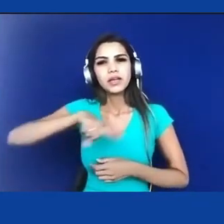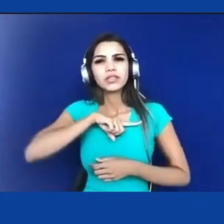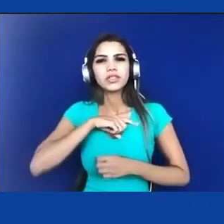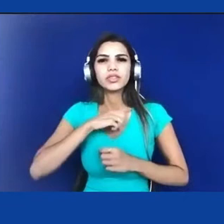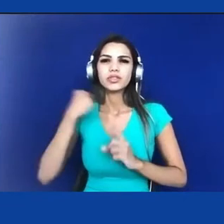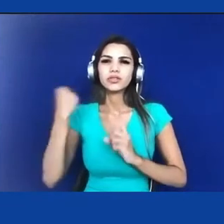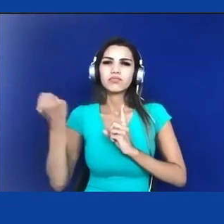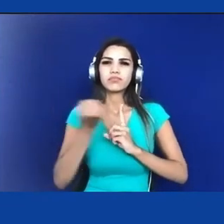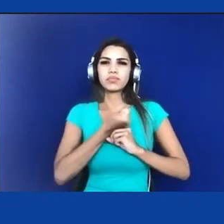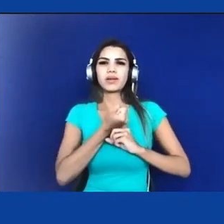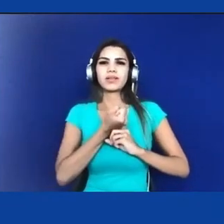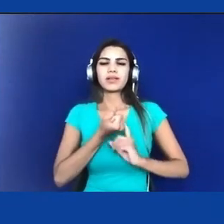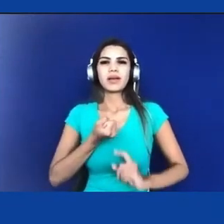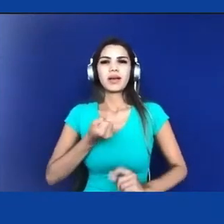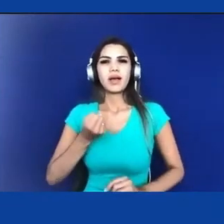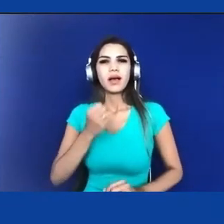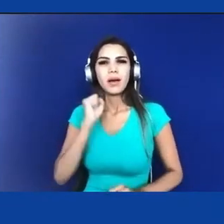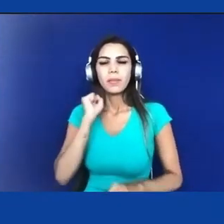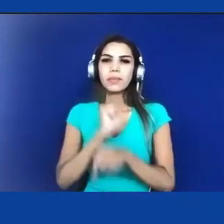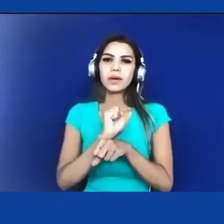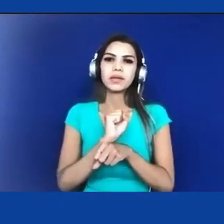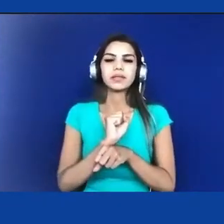eu também quero saber.